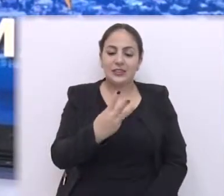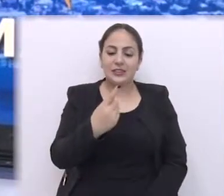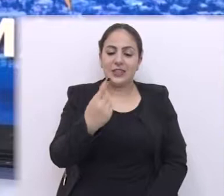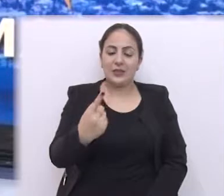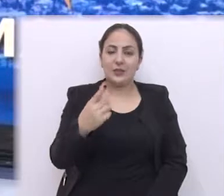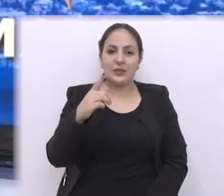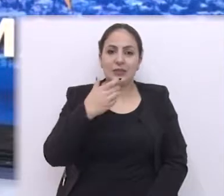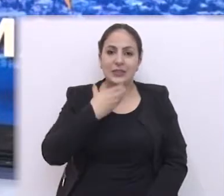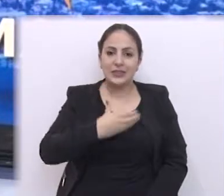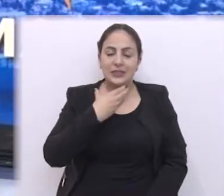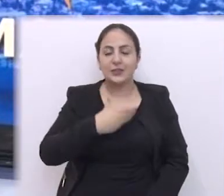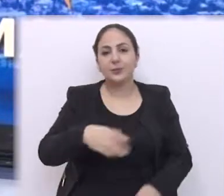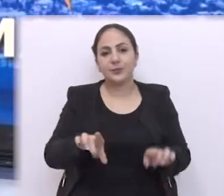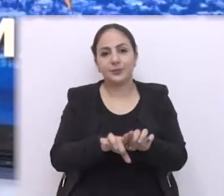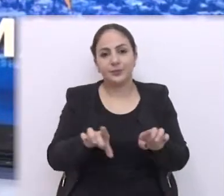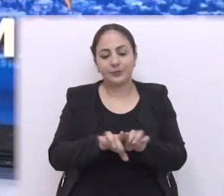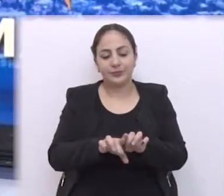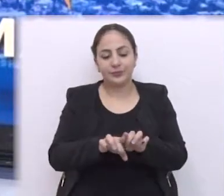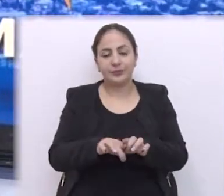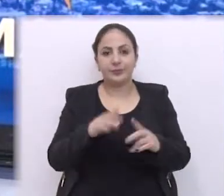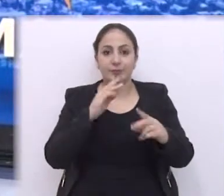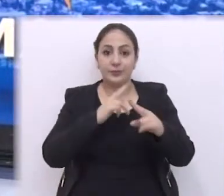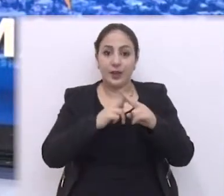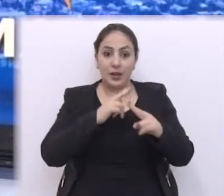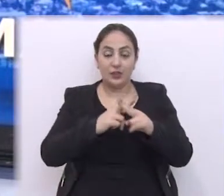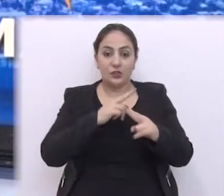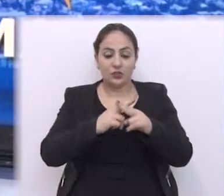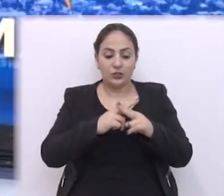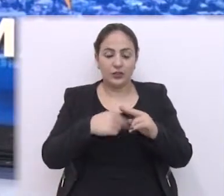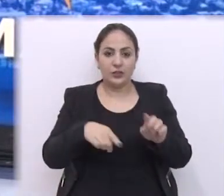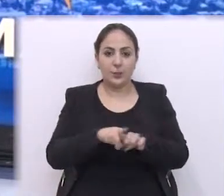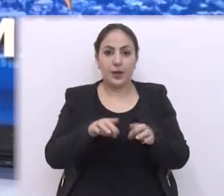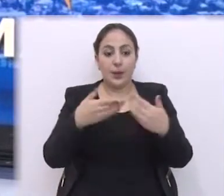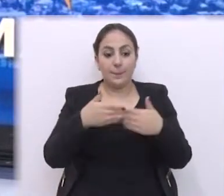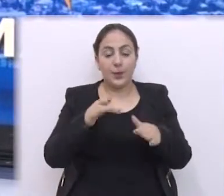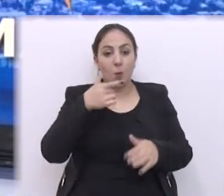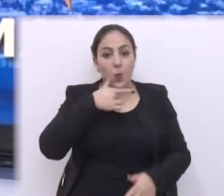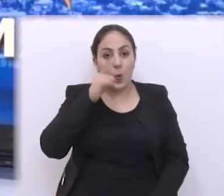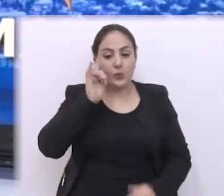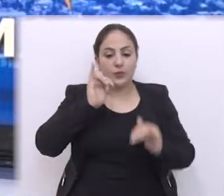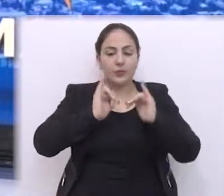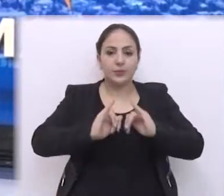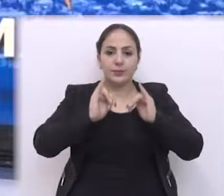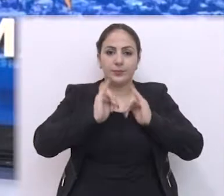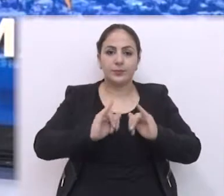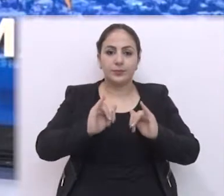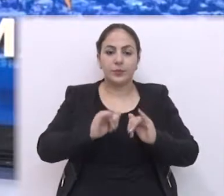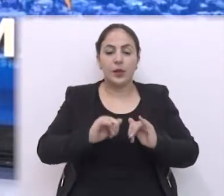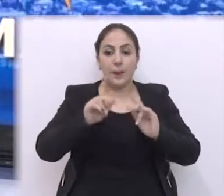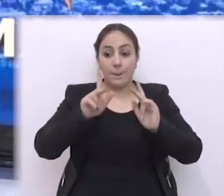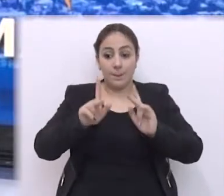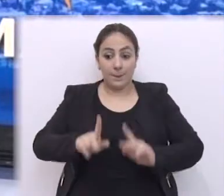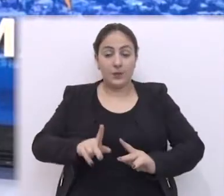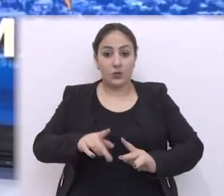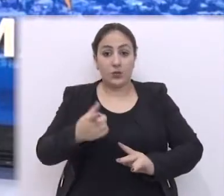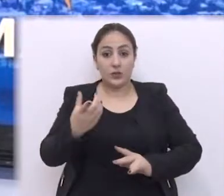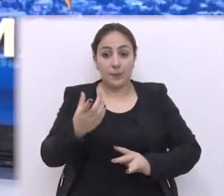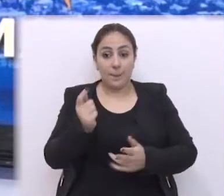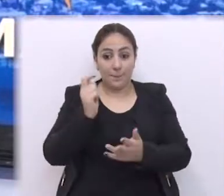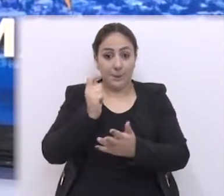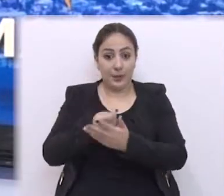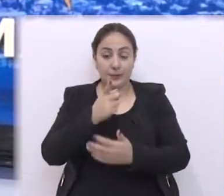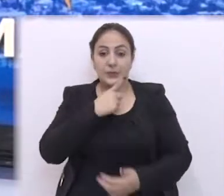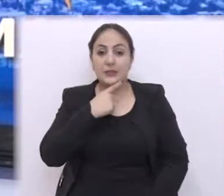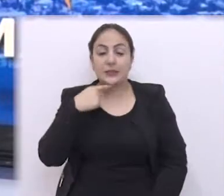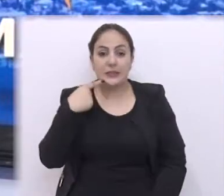31 de dezembro. Além disso, a Caixa Econômica Federal abriu ontem uma campanha para que pessoas